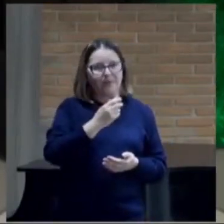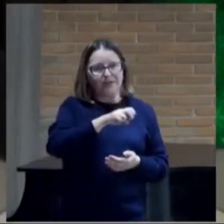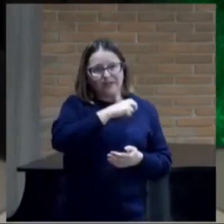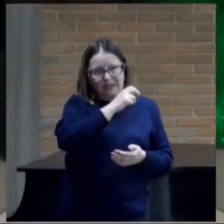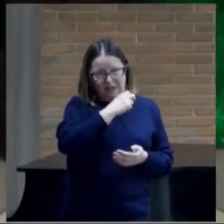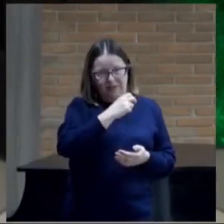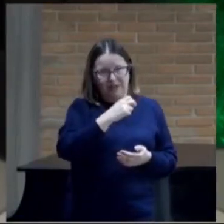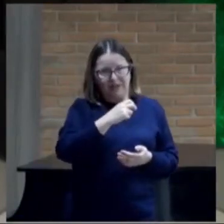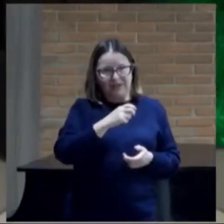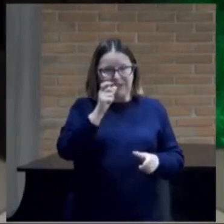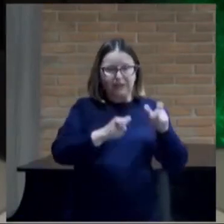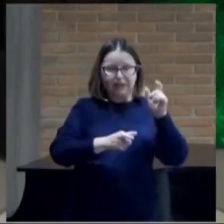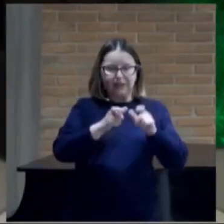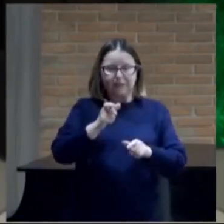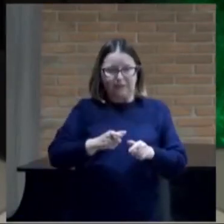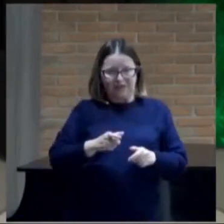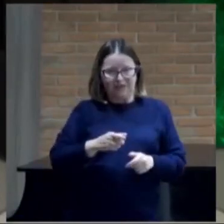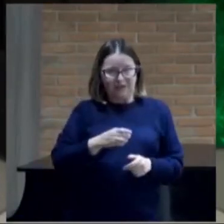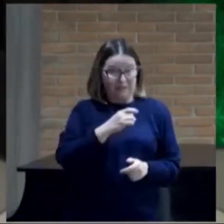com ansiedade,